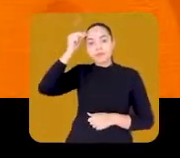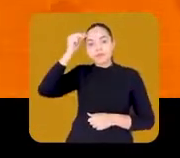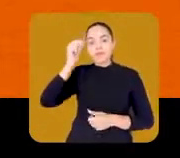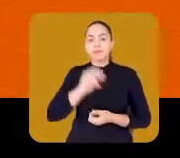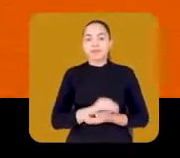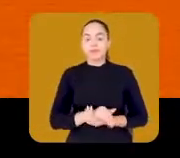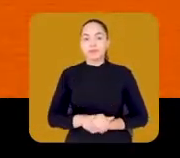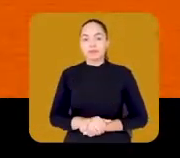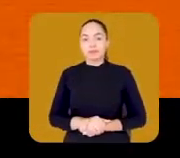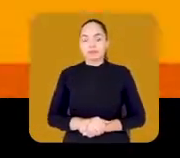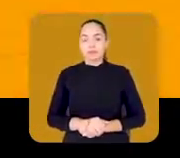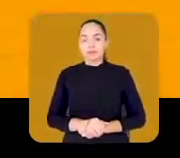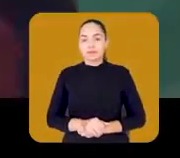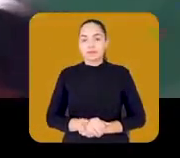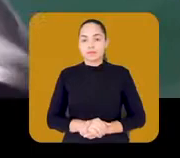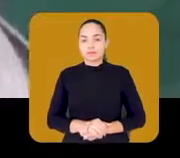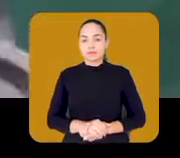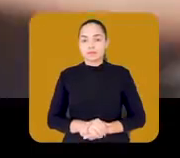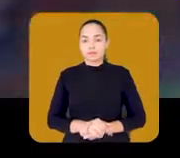Sarto Prefeito.